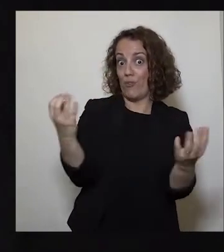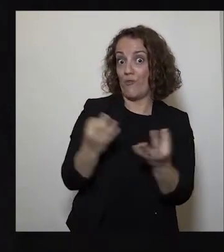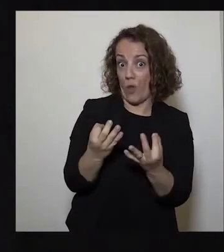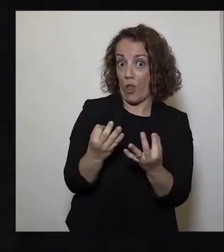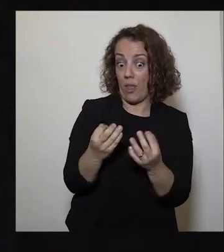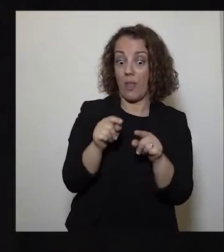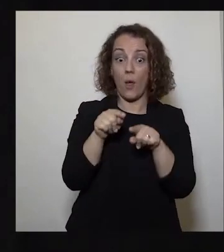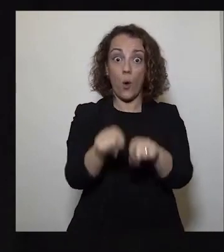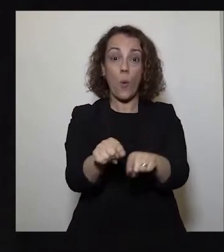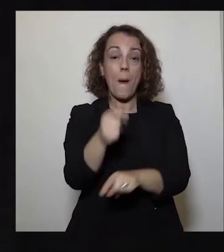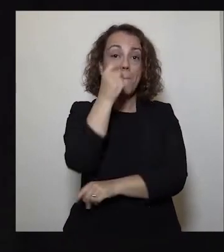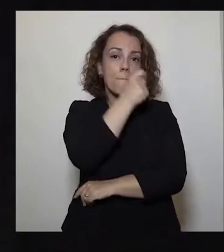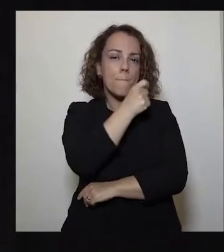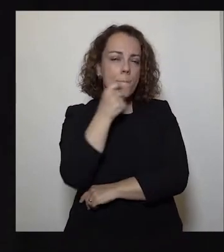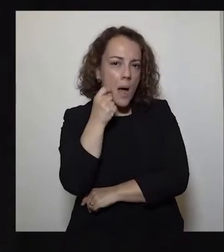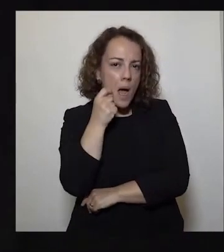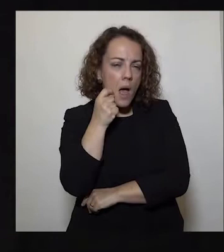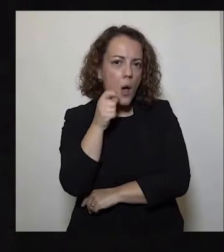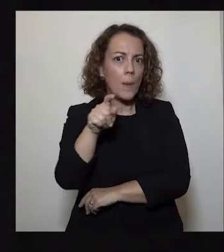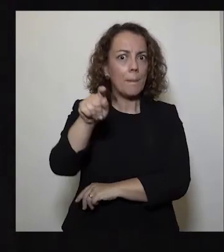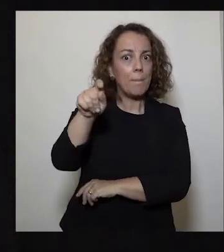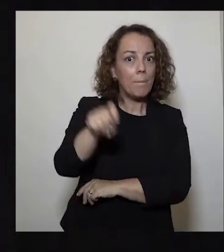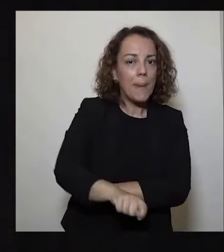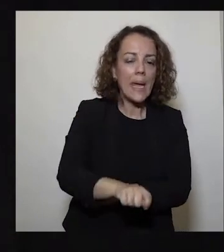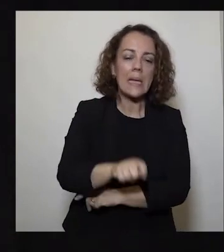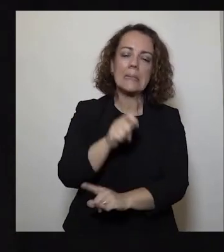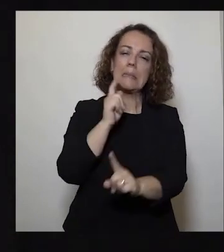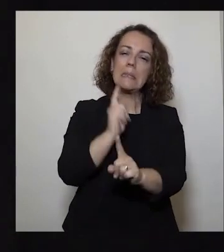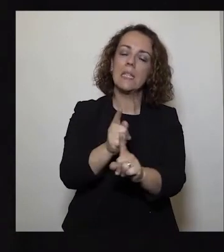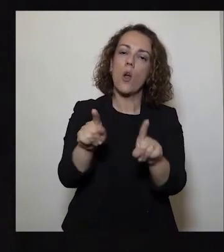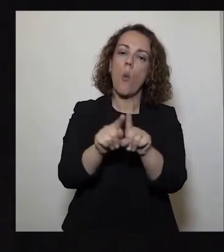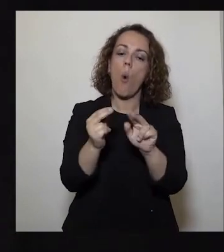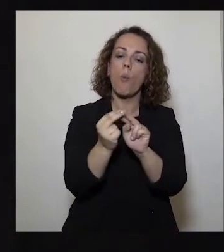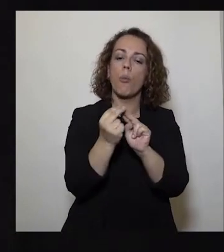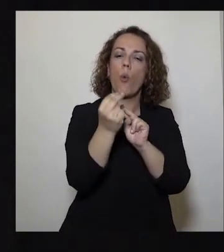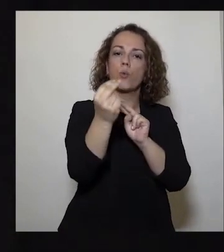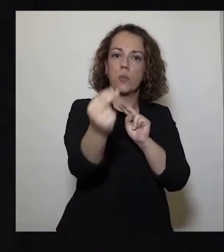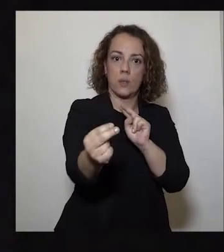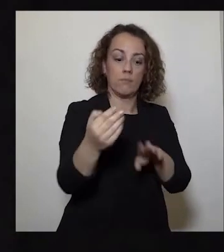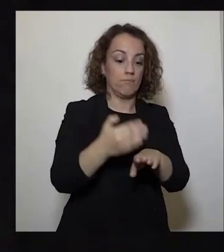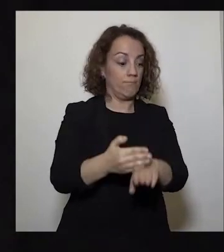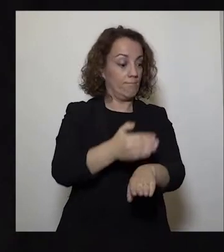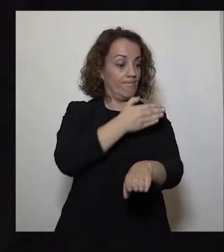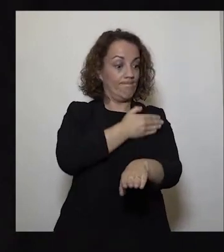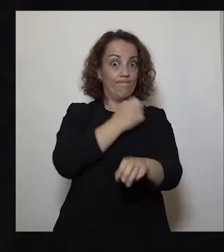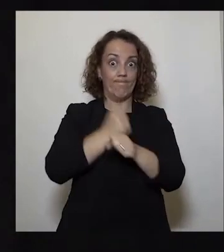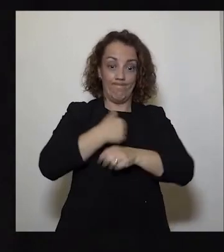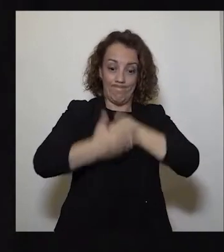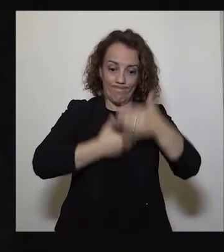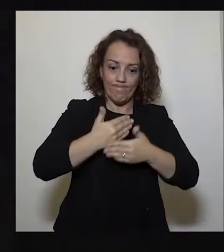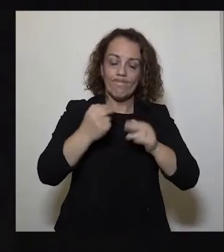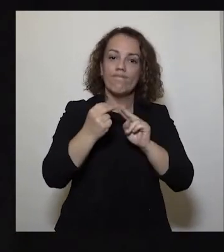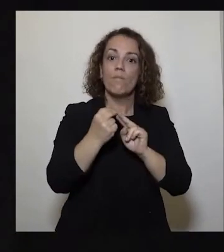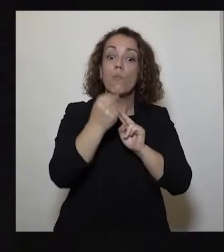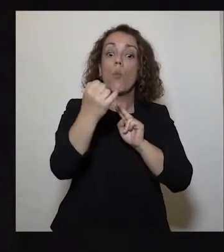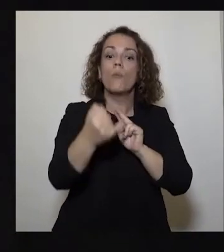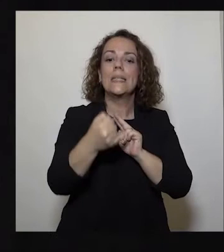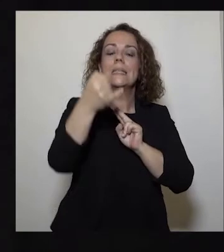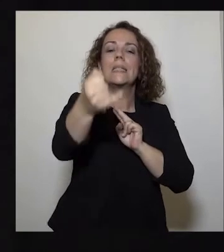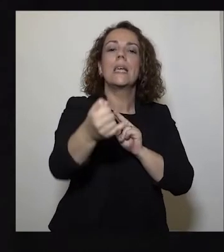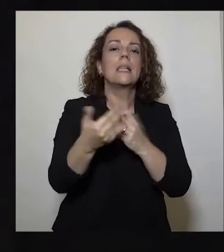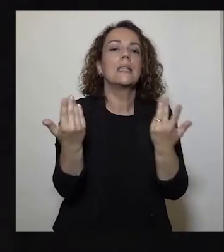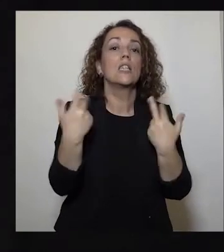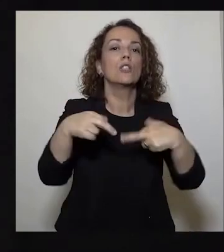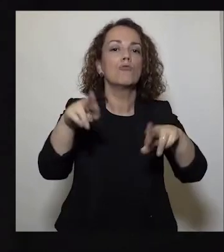maio, tem de ser o mês dessa ponte entre o dever e a esperança. E se ele há tanto